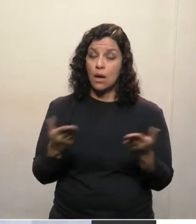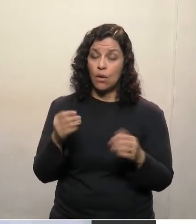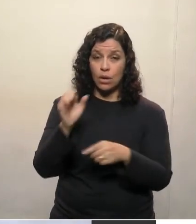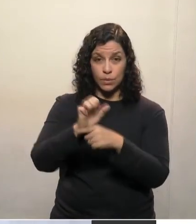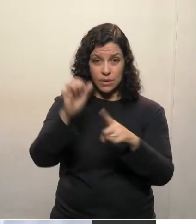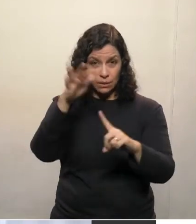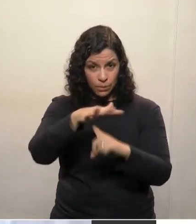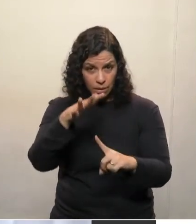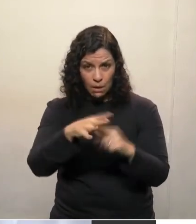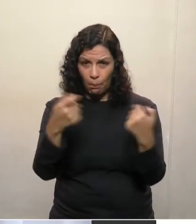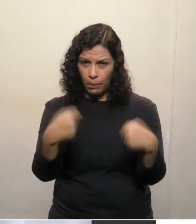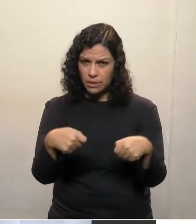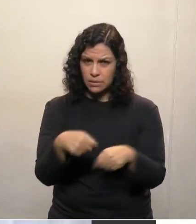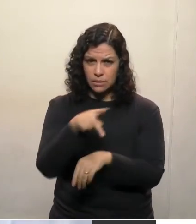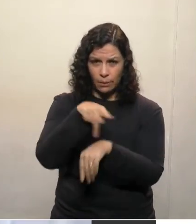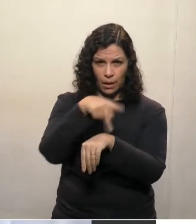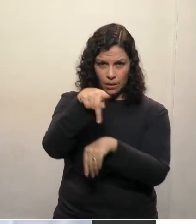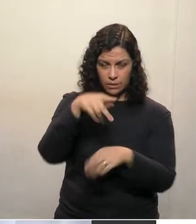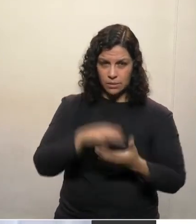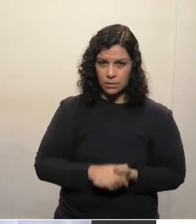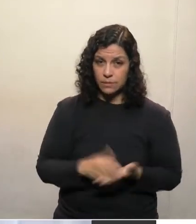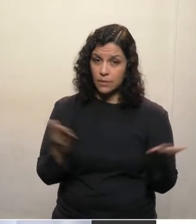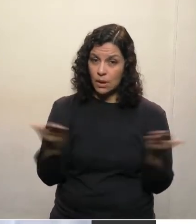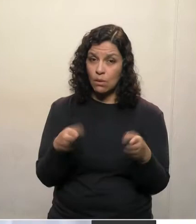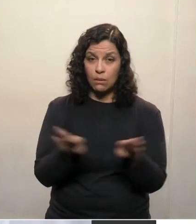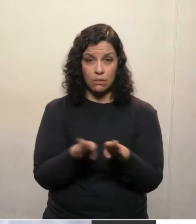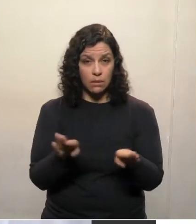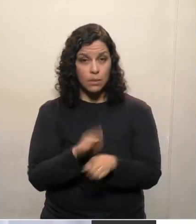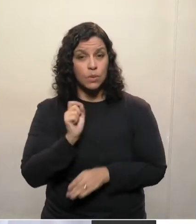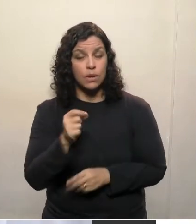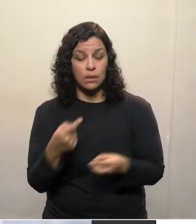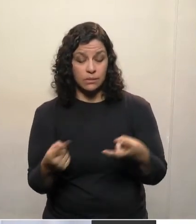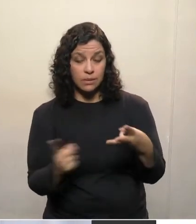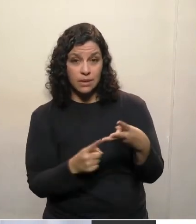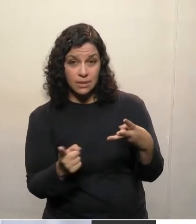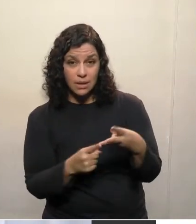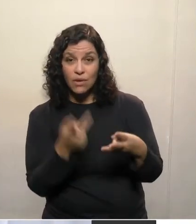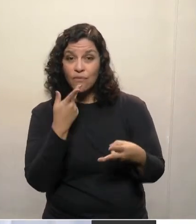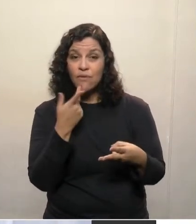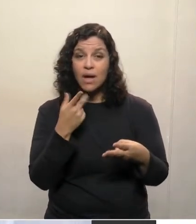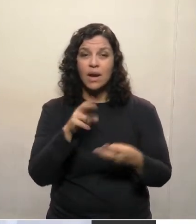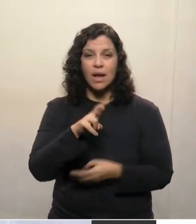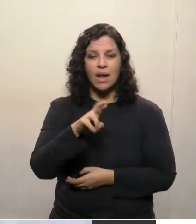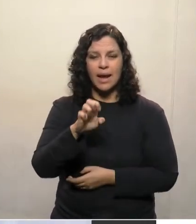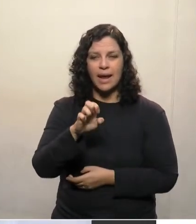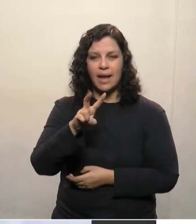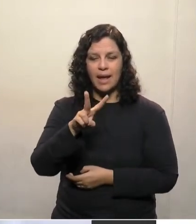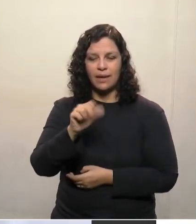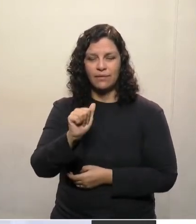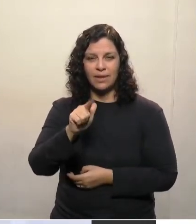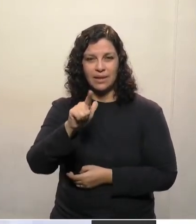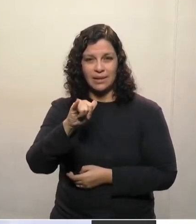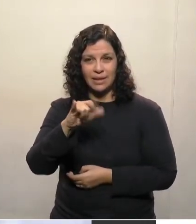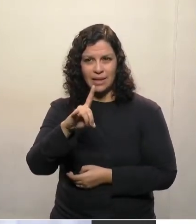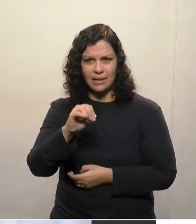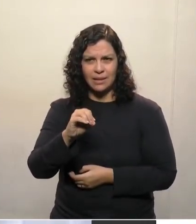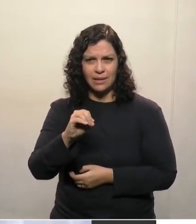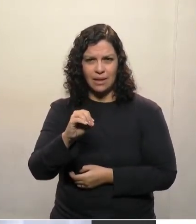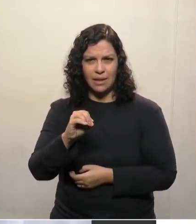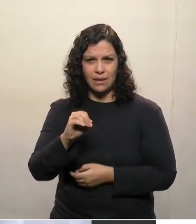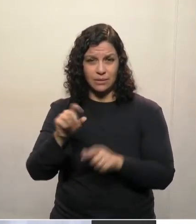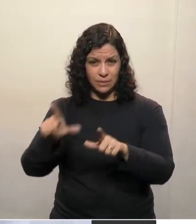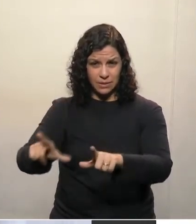estado, claro, em todo o país. E ainda também com relação à revalidação do diploma de medicina do curso,